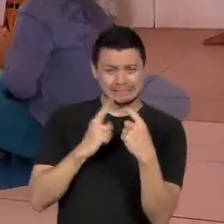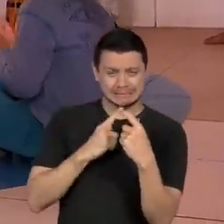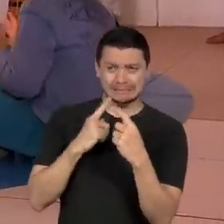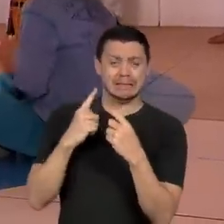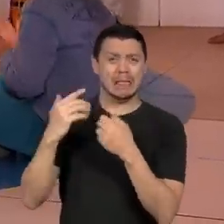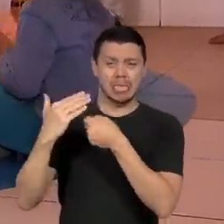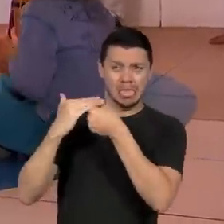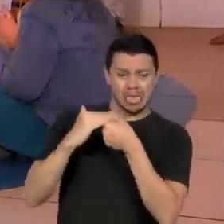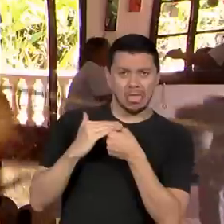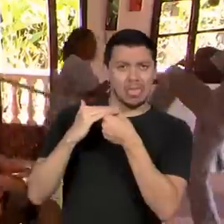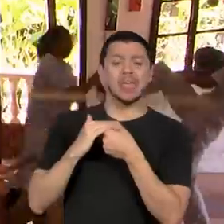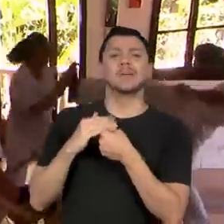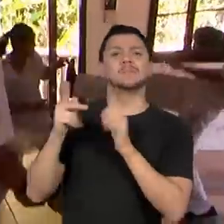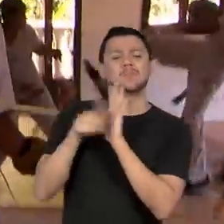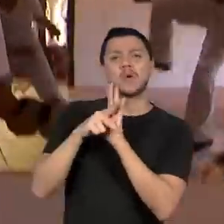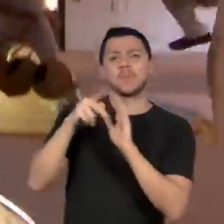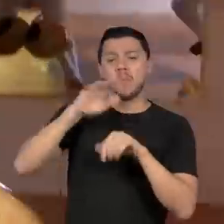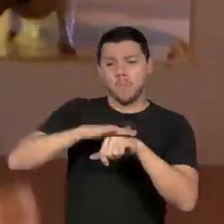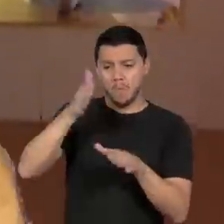escravidão no Brasil.